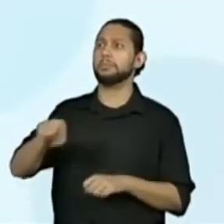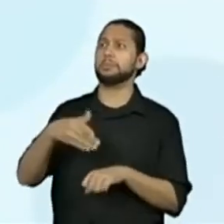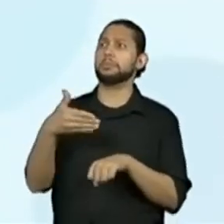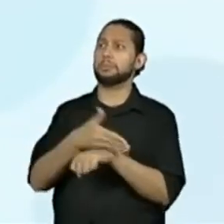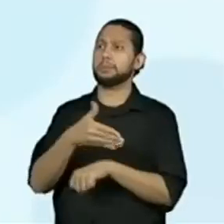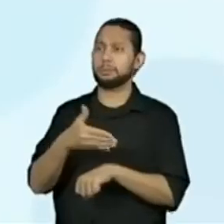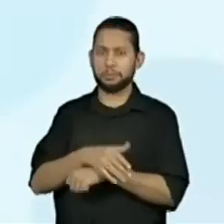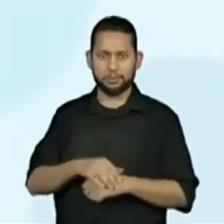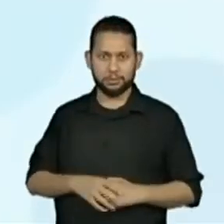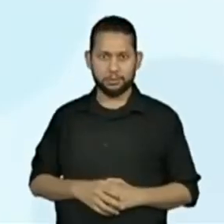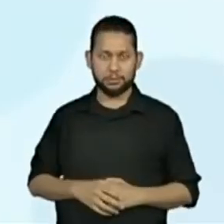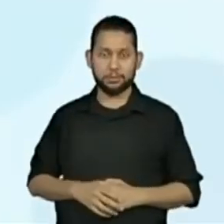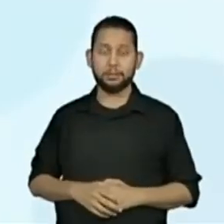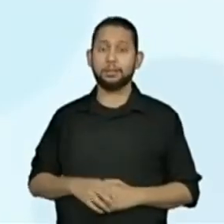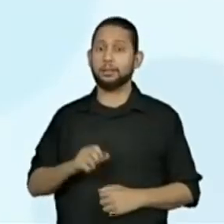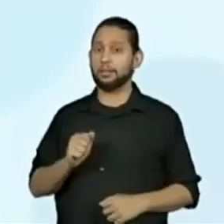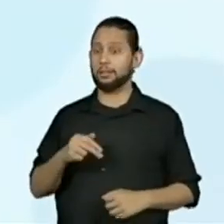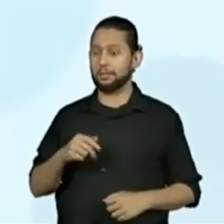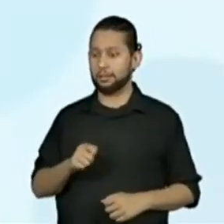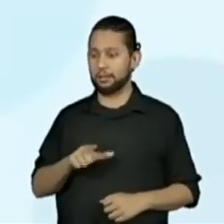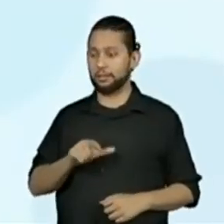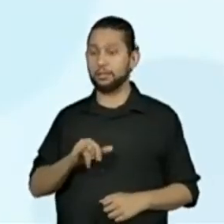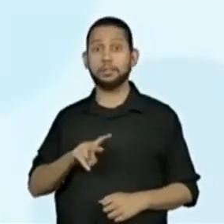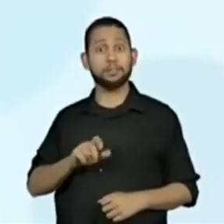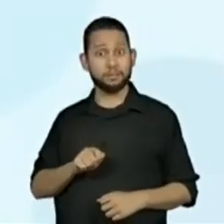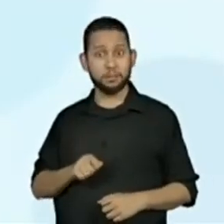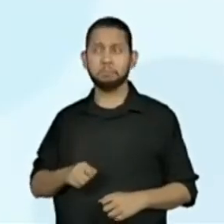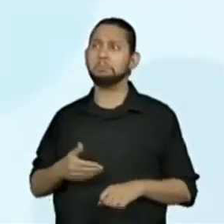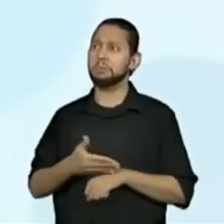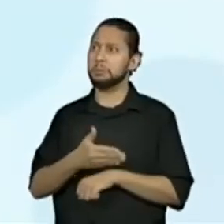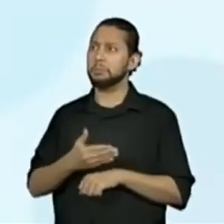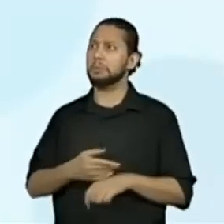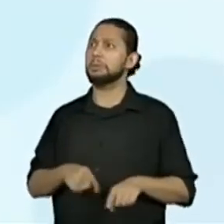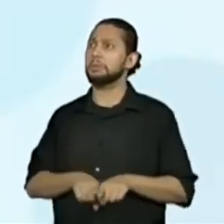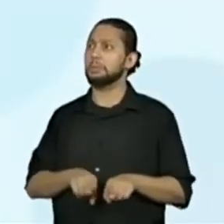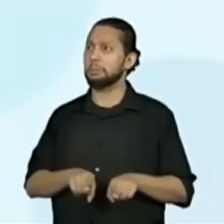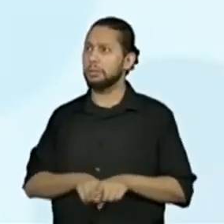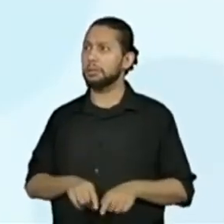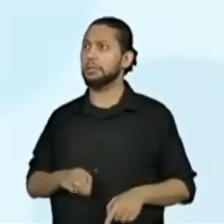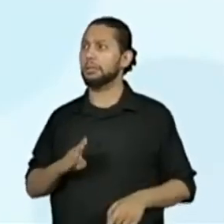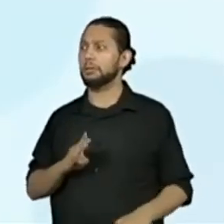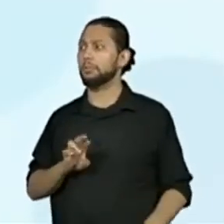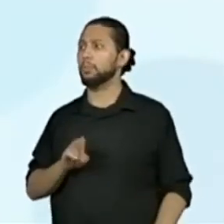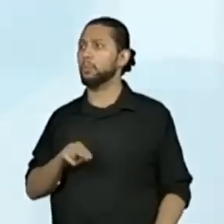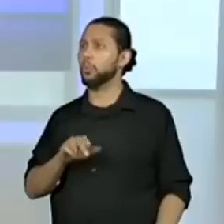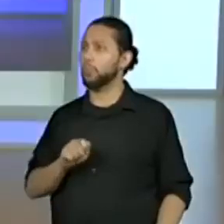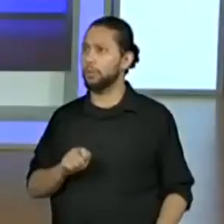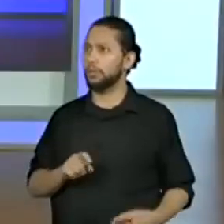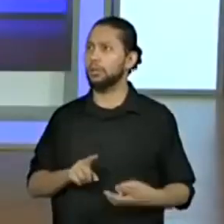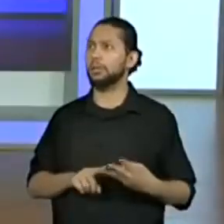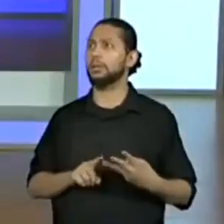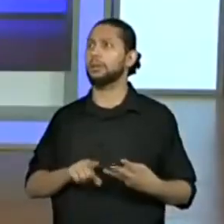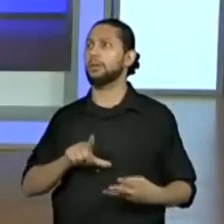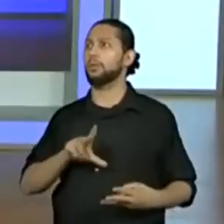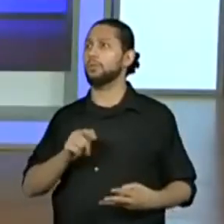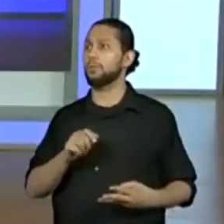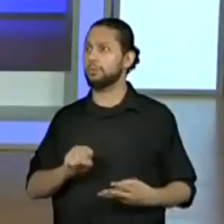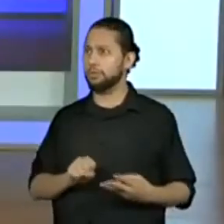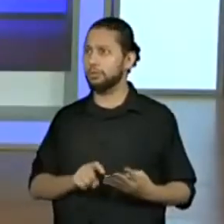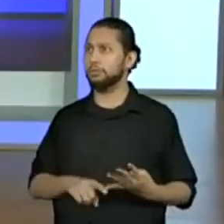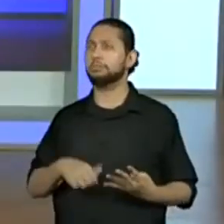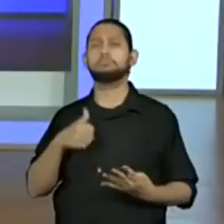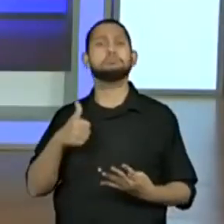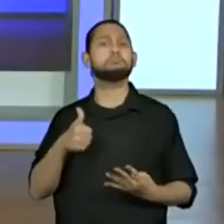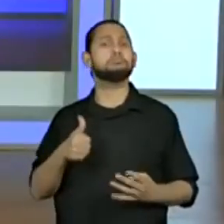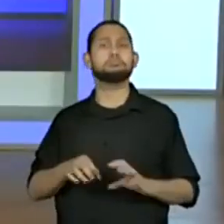Ana Lívia, da professora Bruna, sempre presente a professora Bruna, legal, Lucas, Stephanie. Isso mesmo.